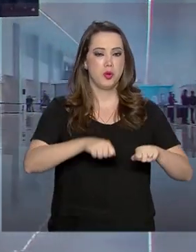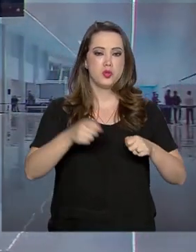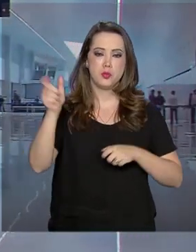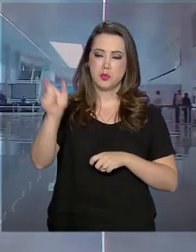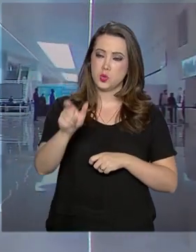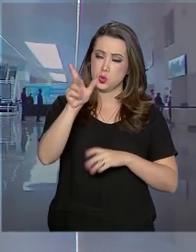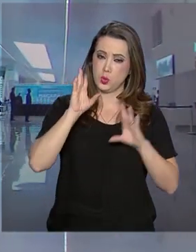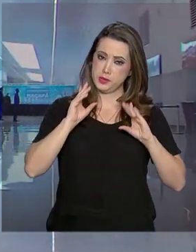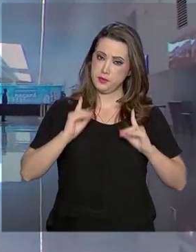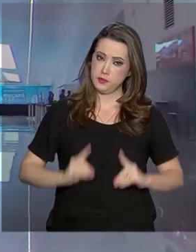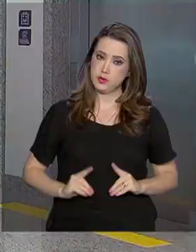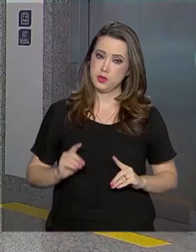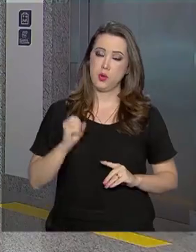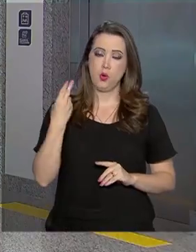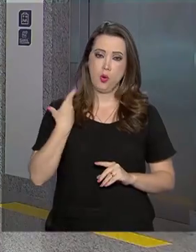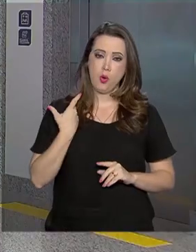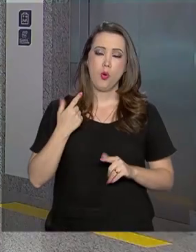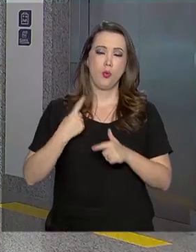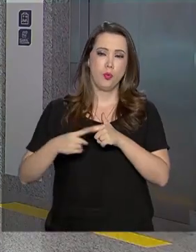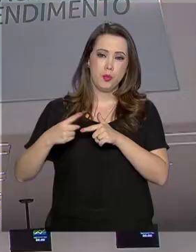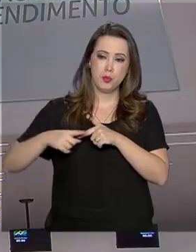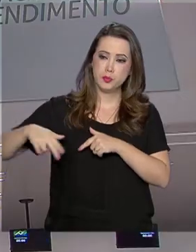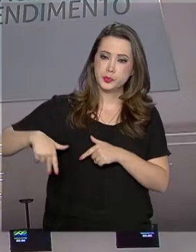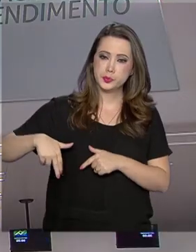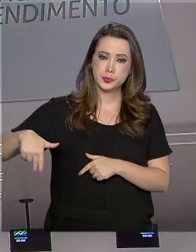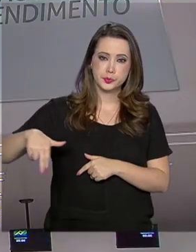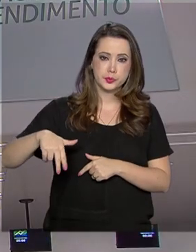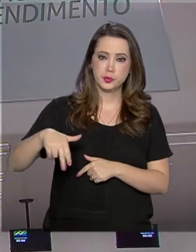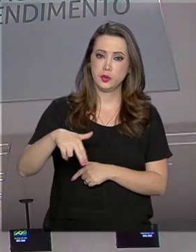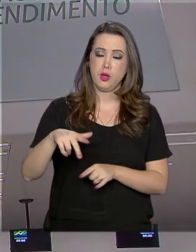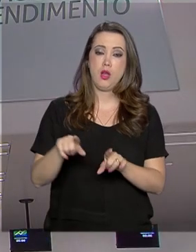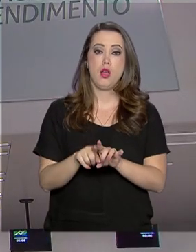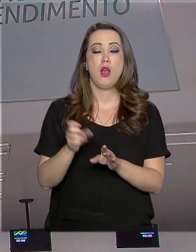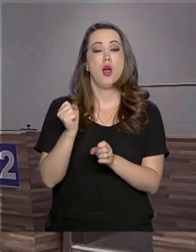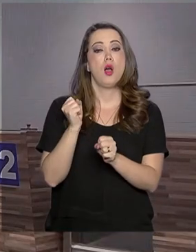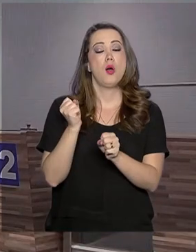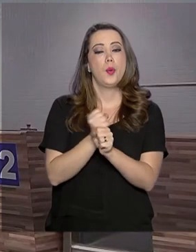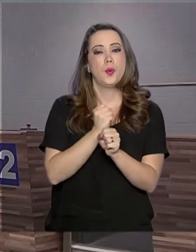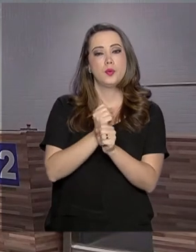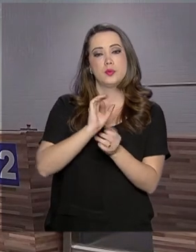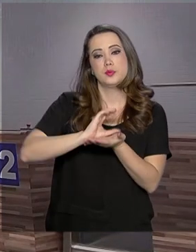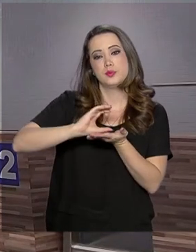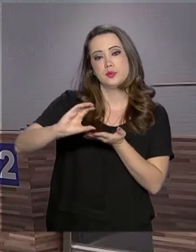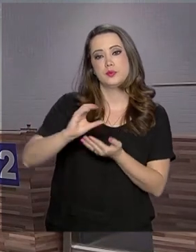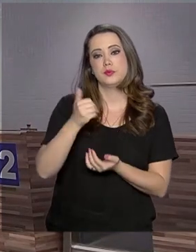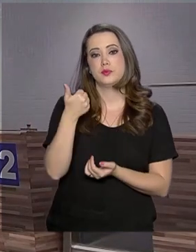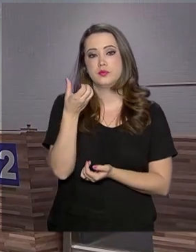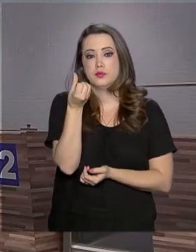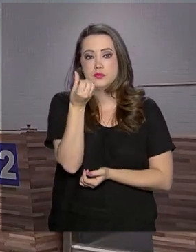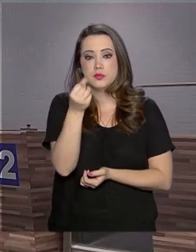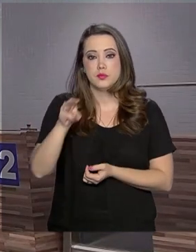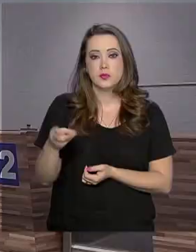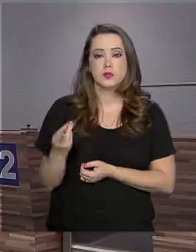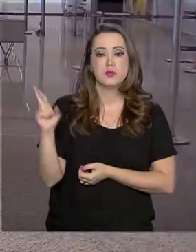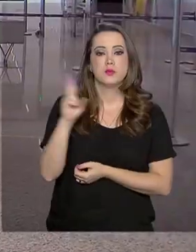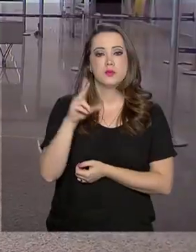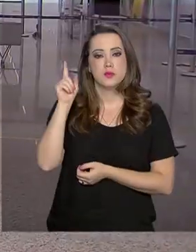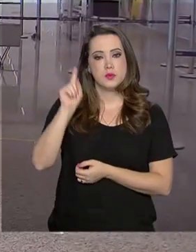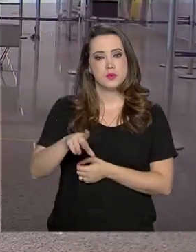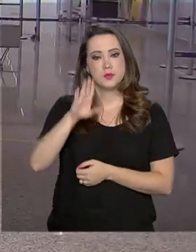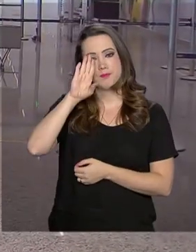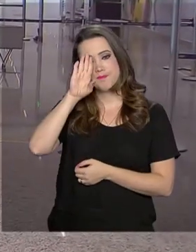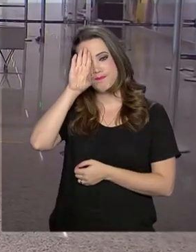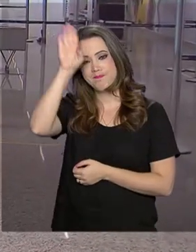pessoas com deficiência ou mobilidade reduzida. A obra, que recebeu investimentos de 166 milhões de reais,